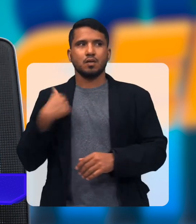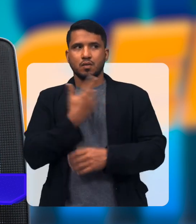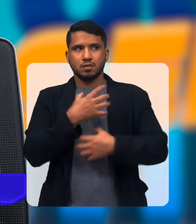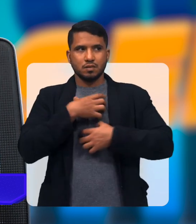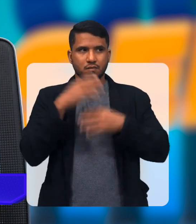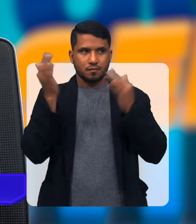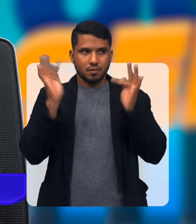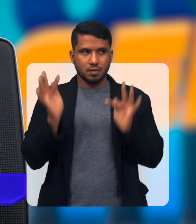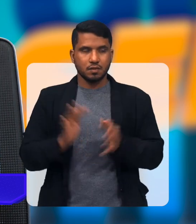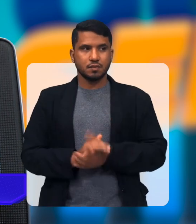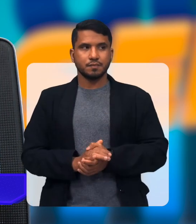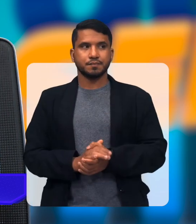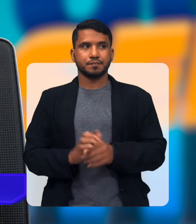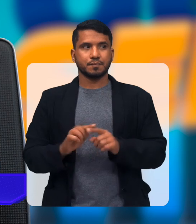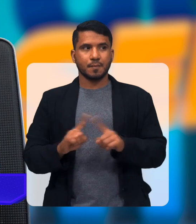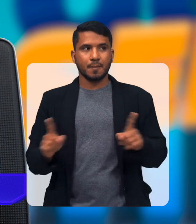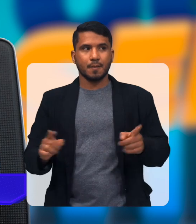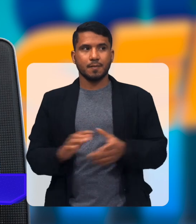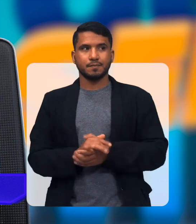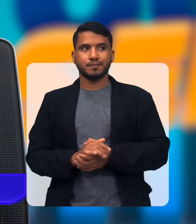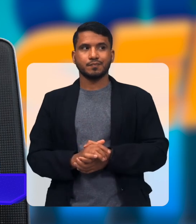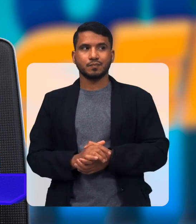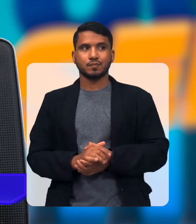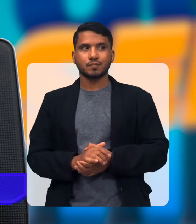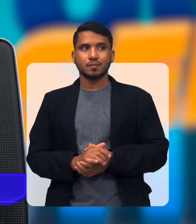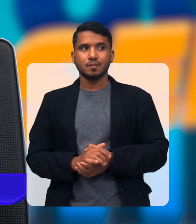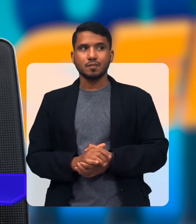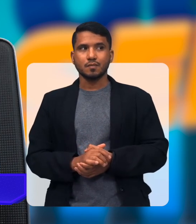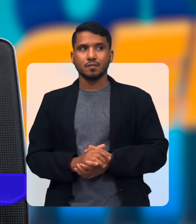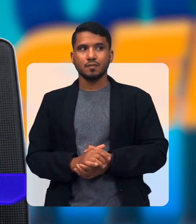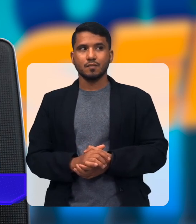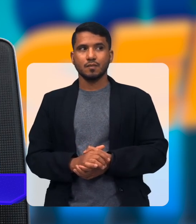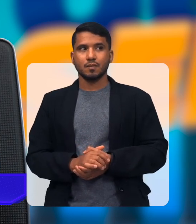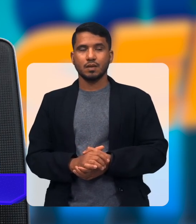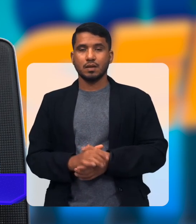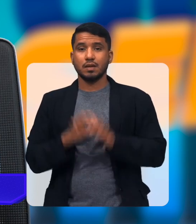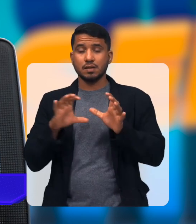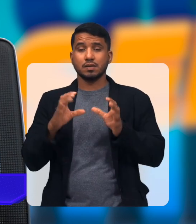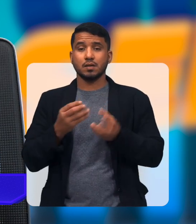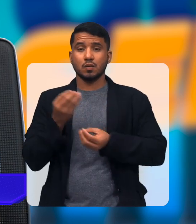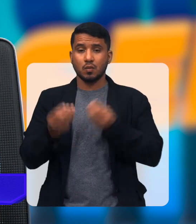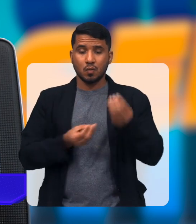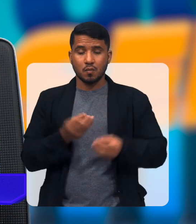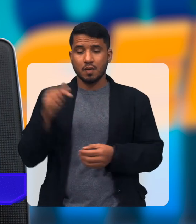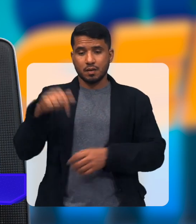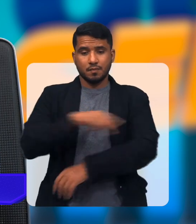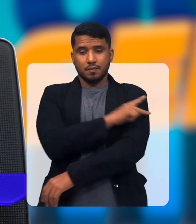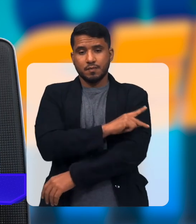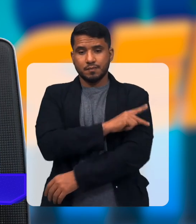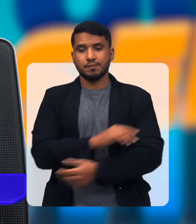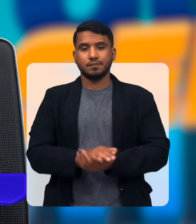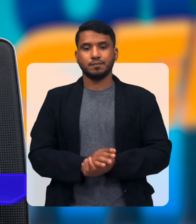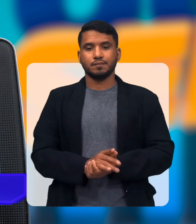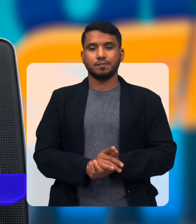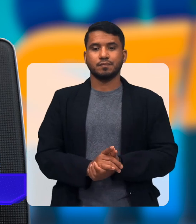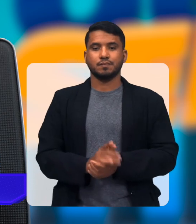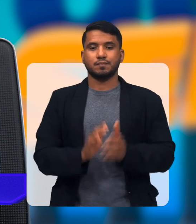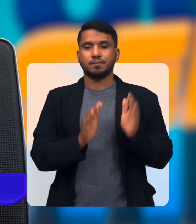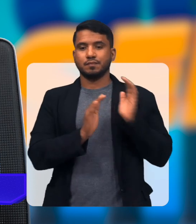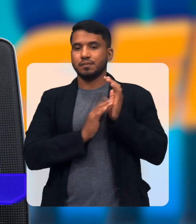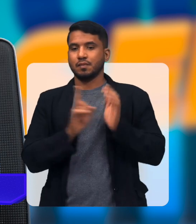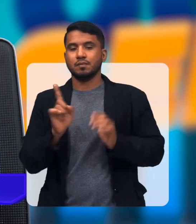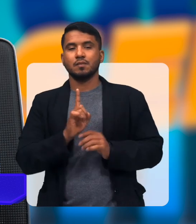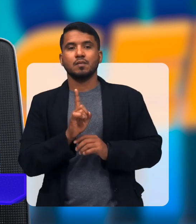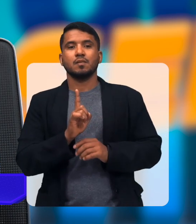questão A gente fica muito feliz Mas, é... E assim, como aqui no Piauí